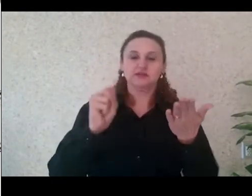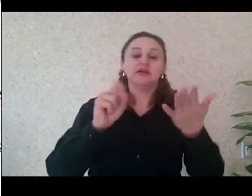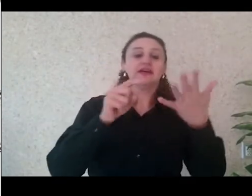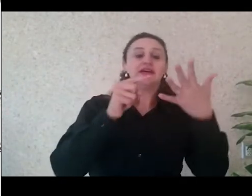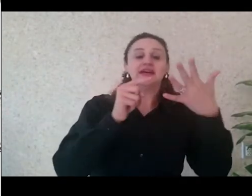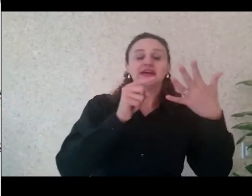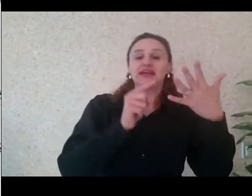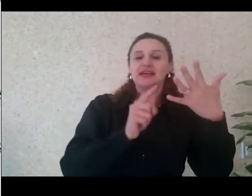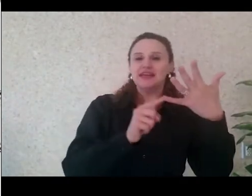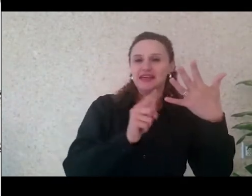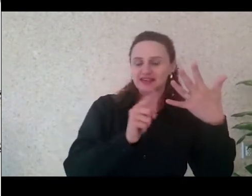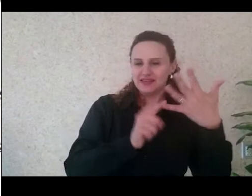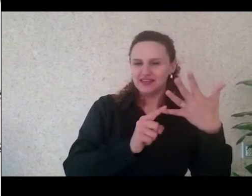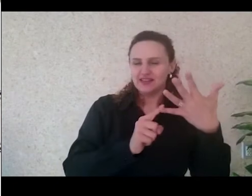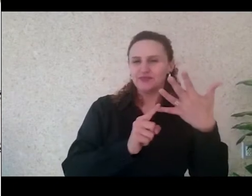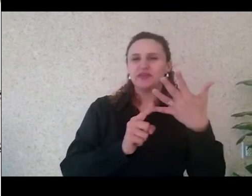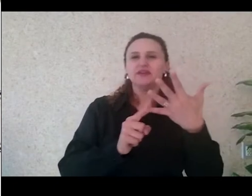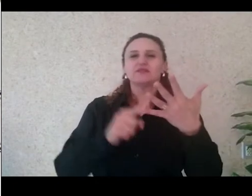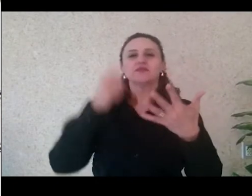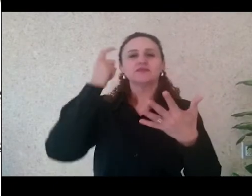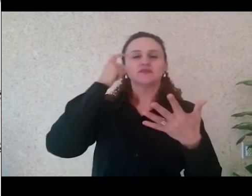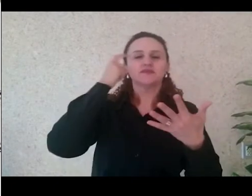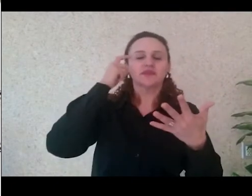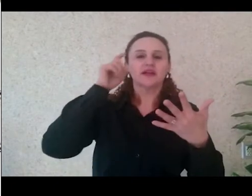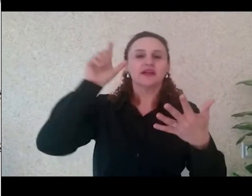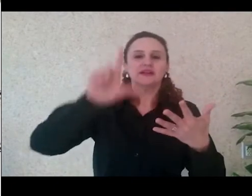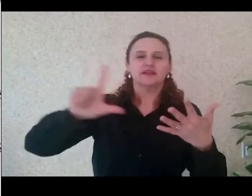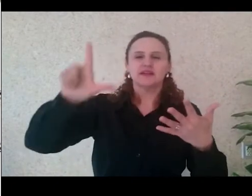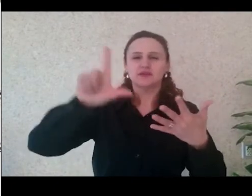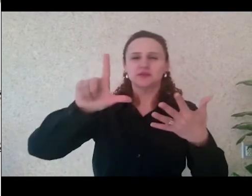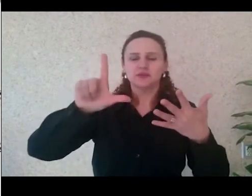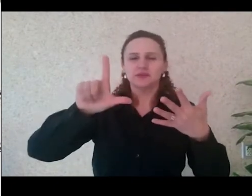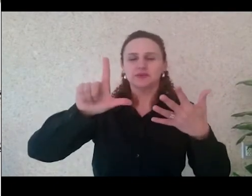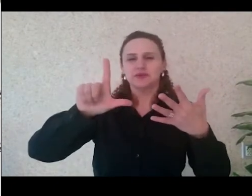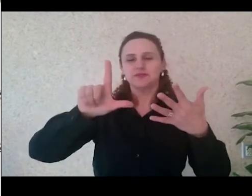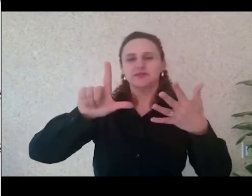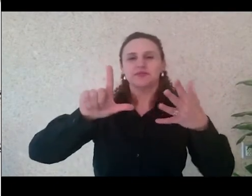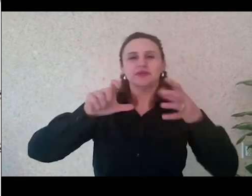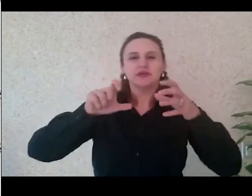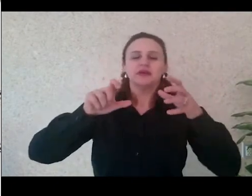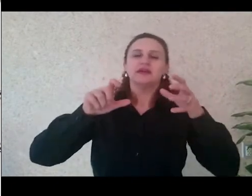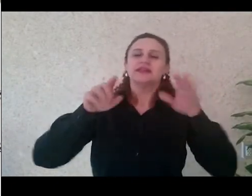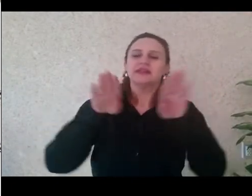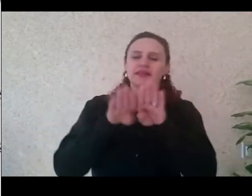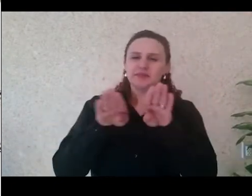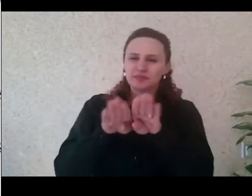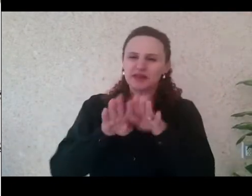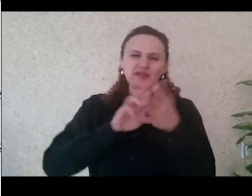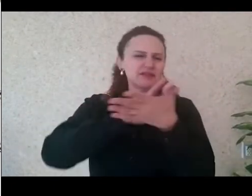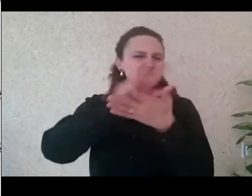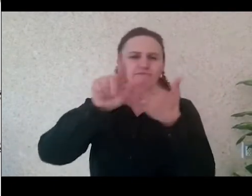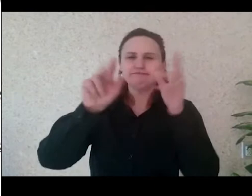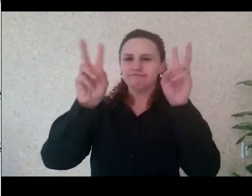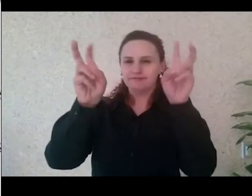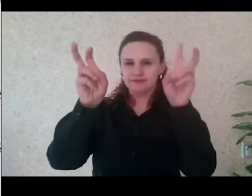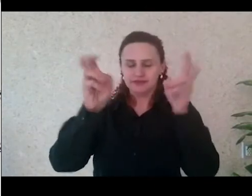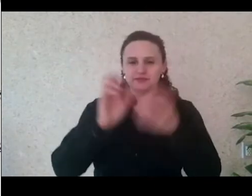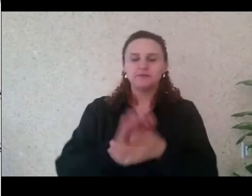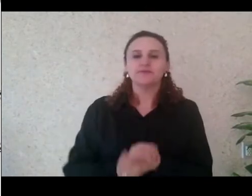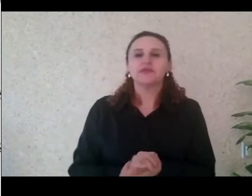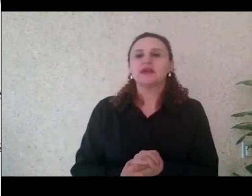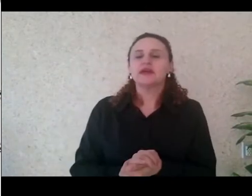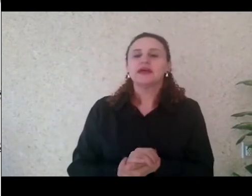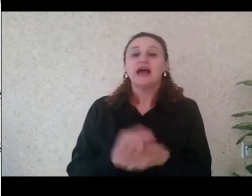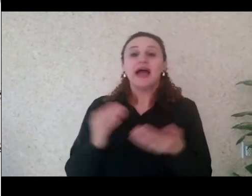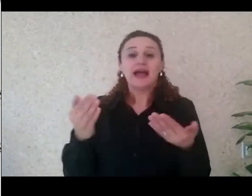aspectos sobre a relação entre literatura, mercado, formação de leitores e escola. A gente vai ter três avaliações